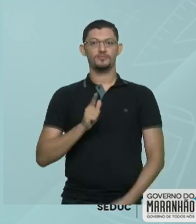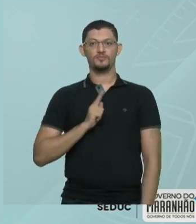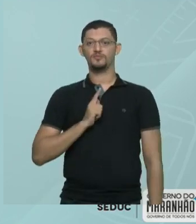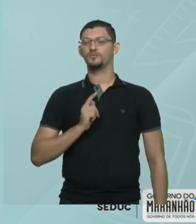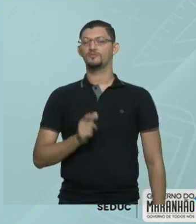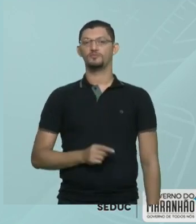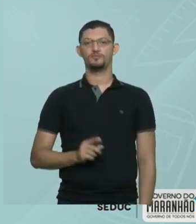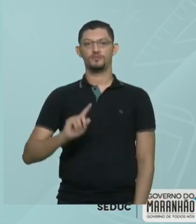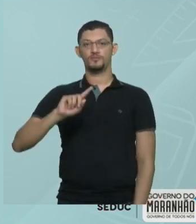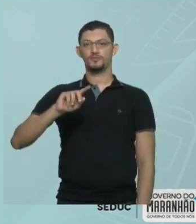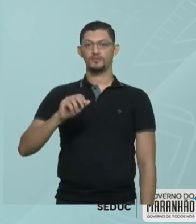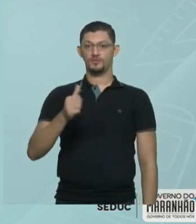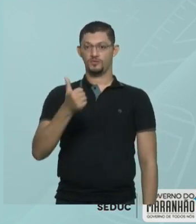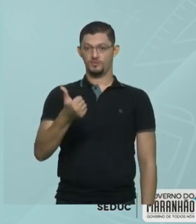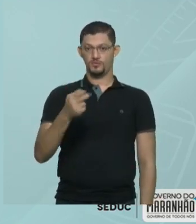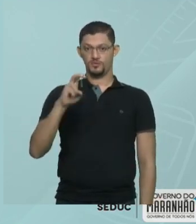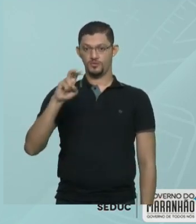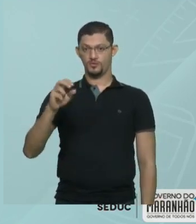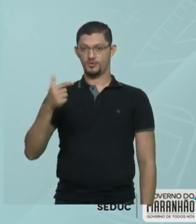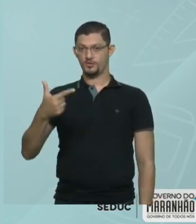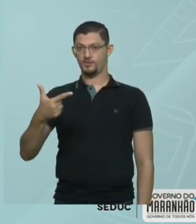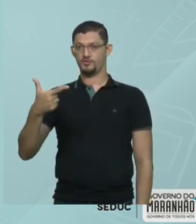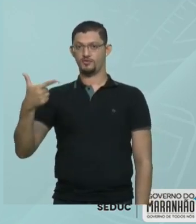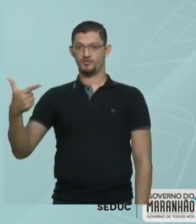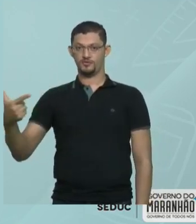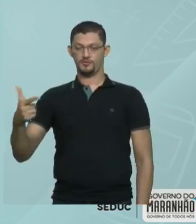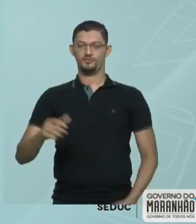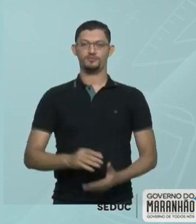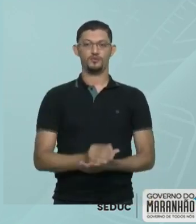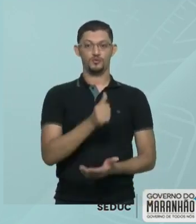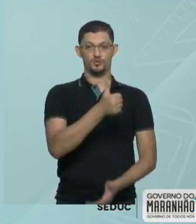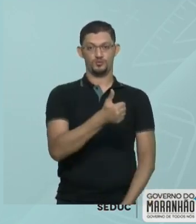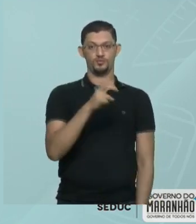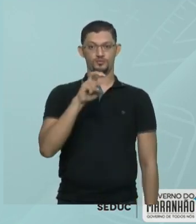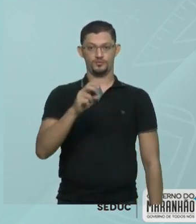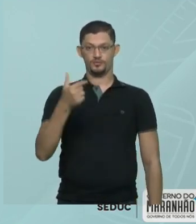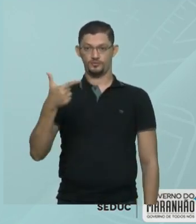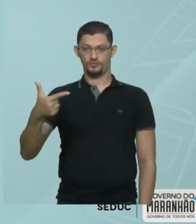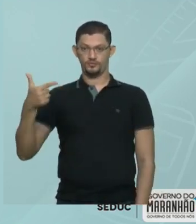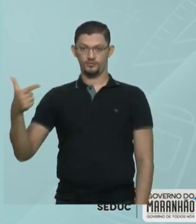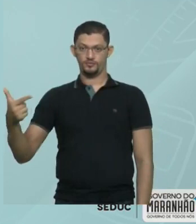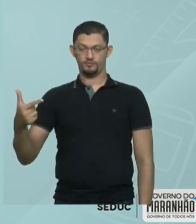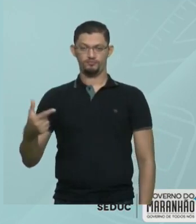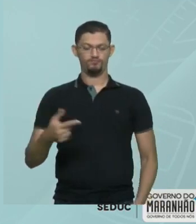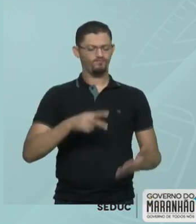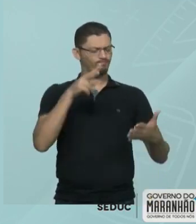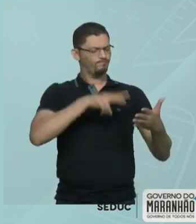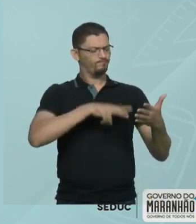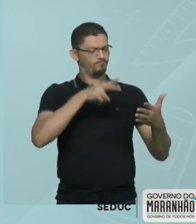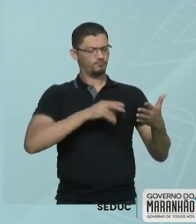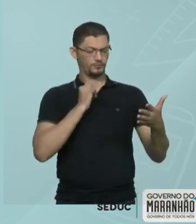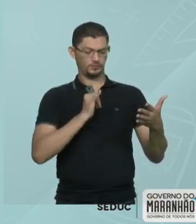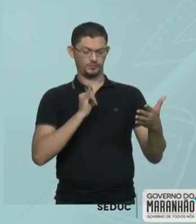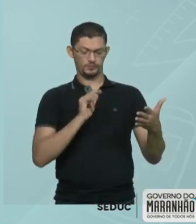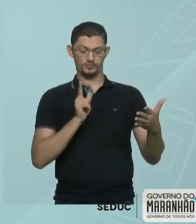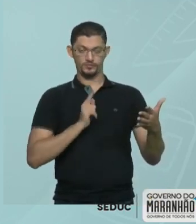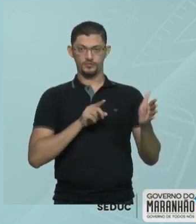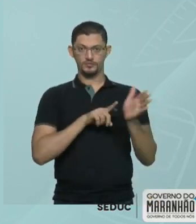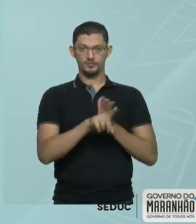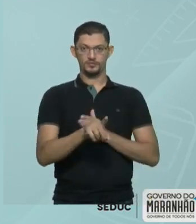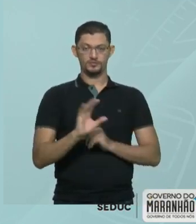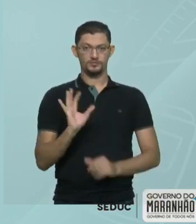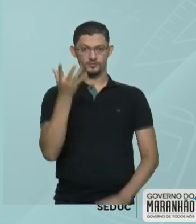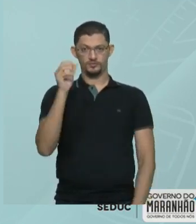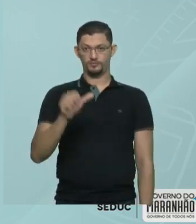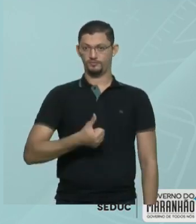1522. 1, 5, 2, 2. Vamos analisar cada uma das informações. O que acontece?